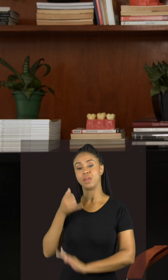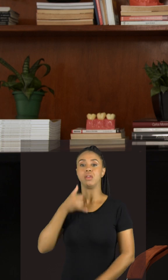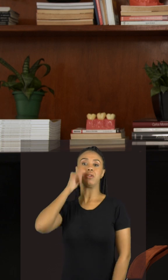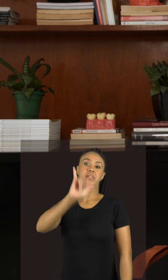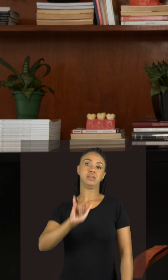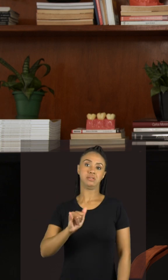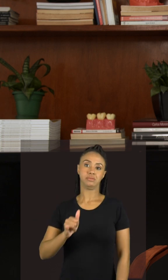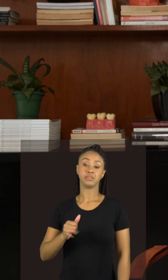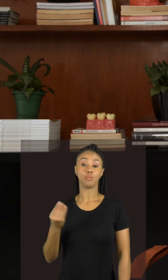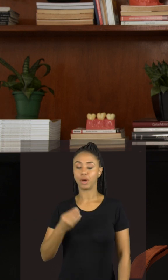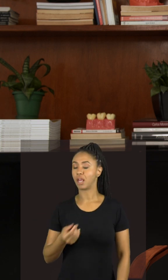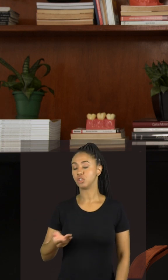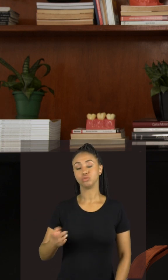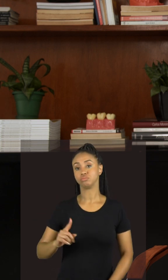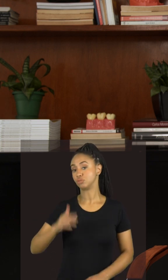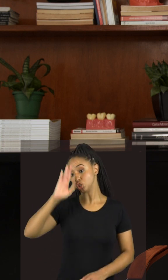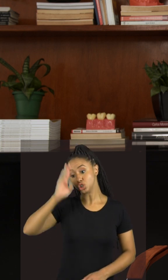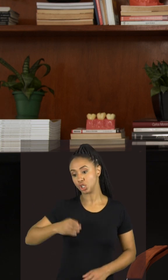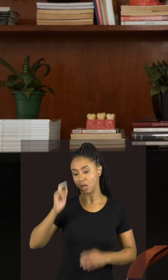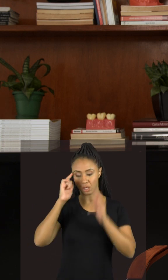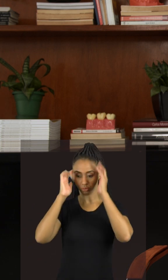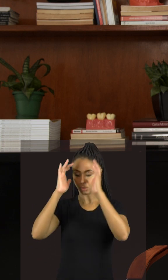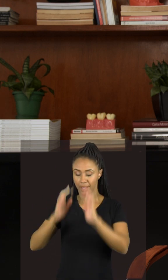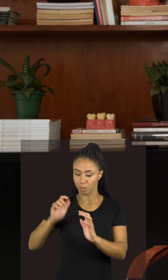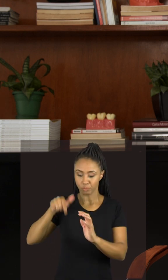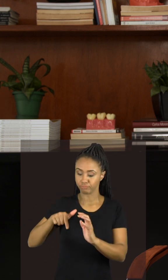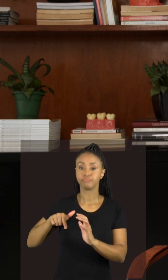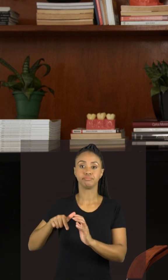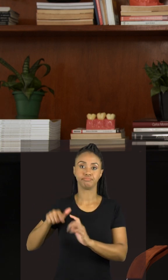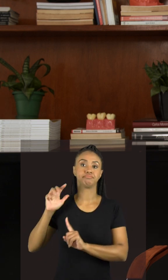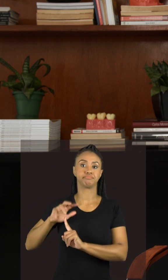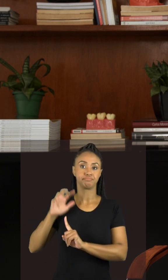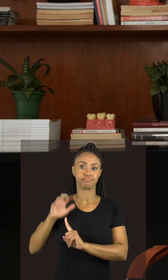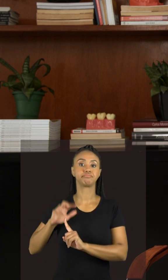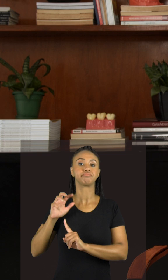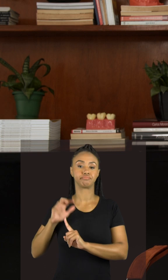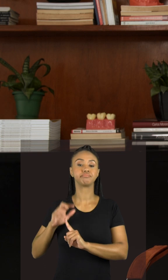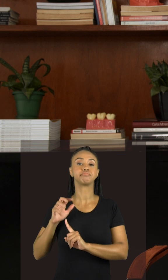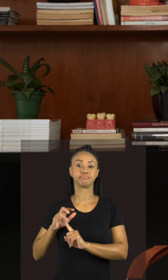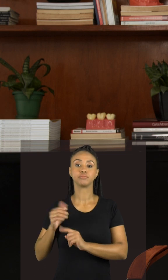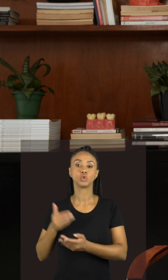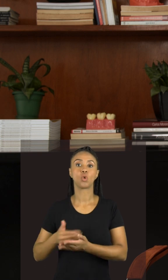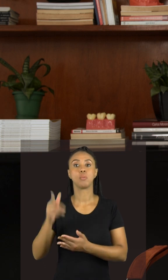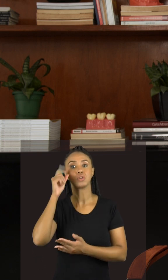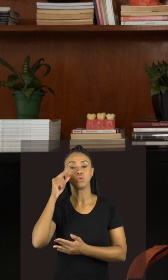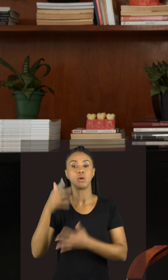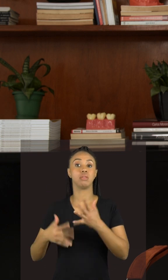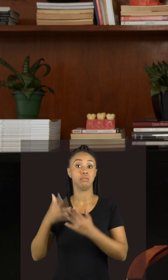diretamente no nosso cérebro, pois ela dificulta aí os processos fisiológicos que iniciam o nosso sono.